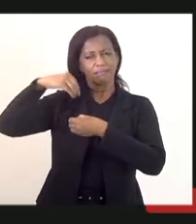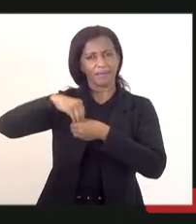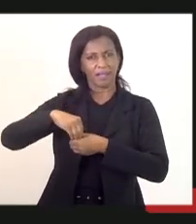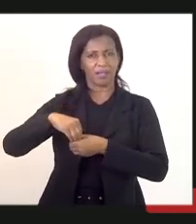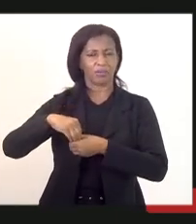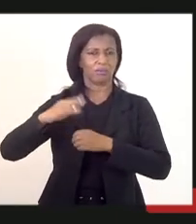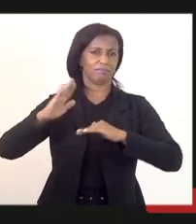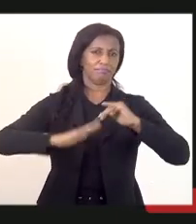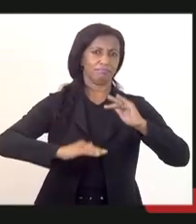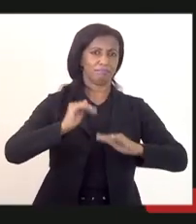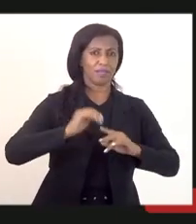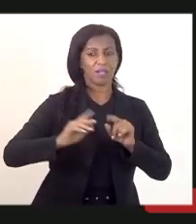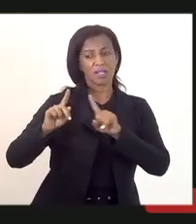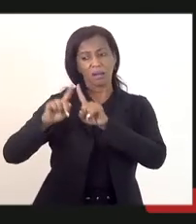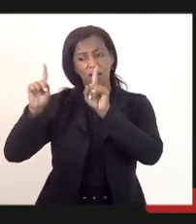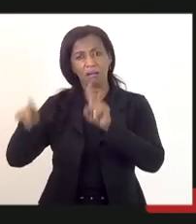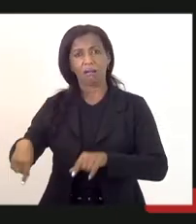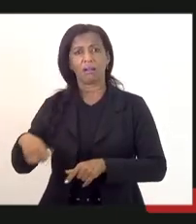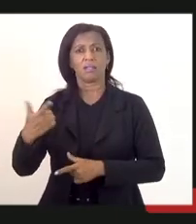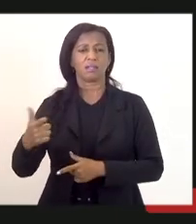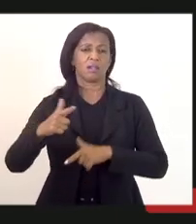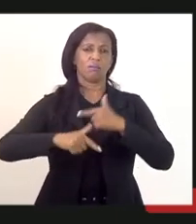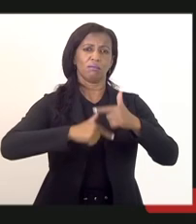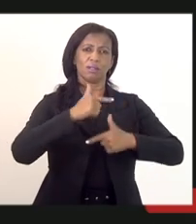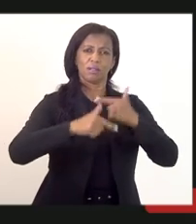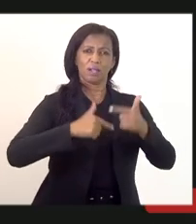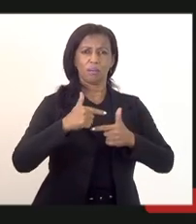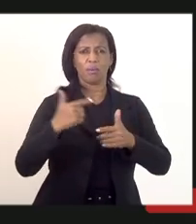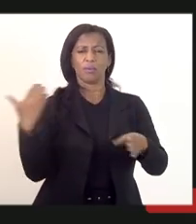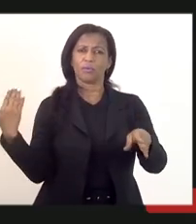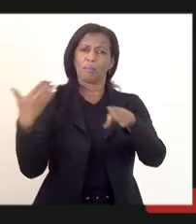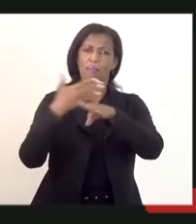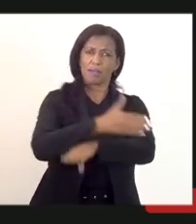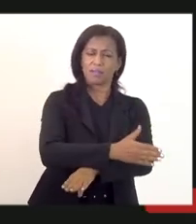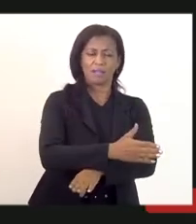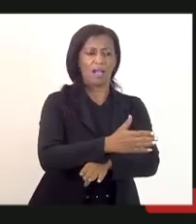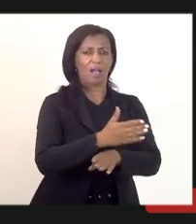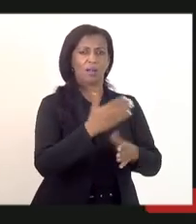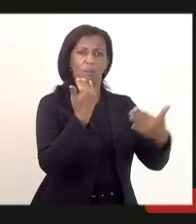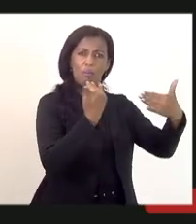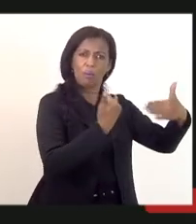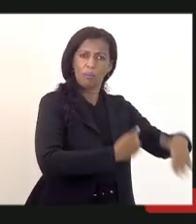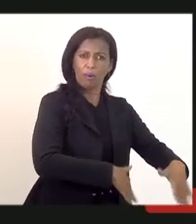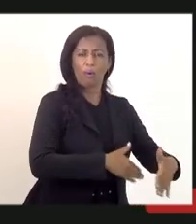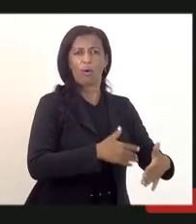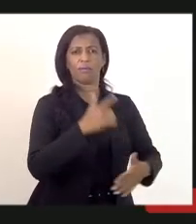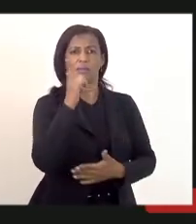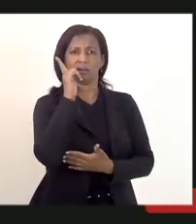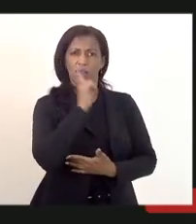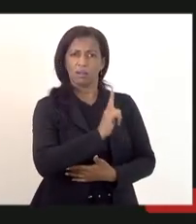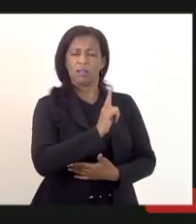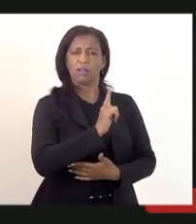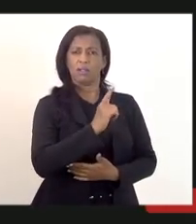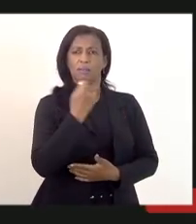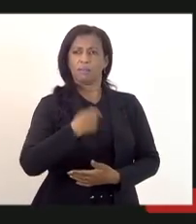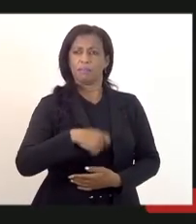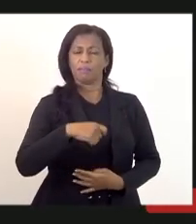segundo porque são servidores aprovados em certames que passaram por procedimentos e tem que ter